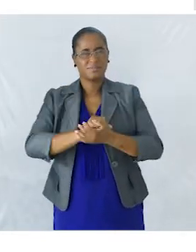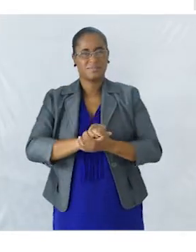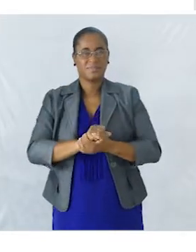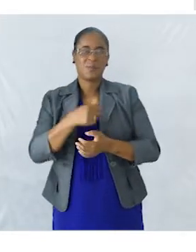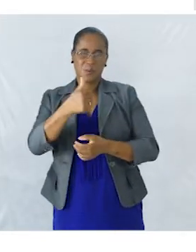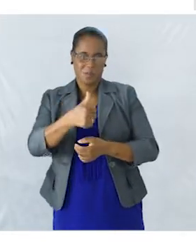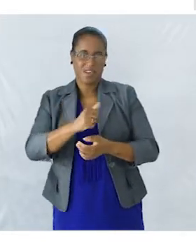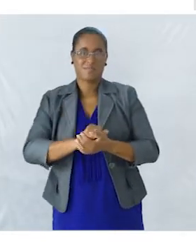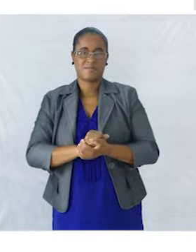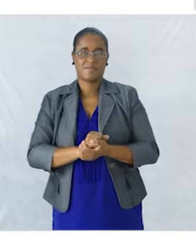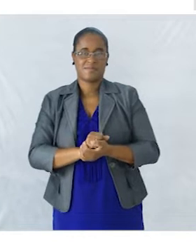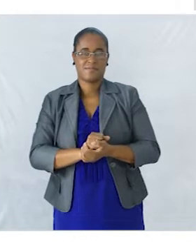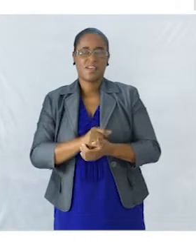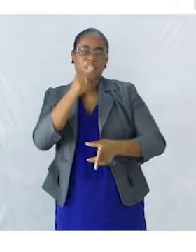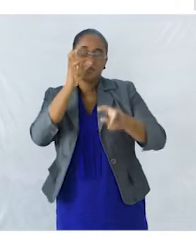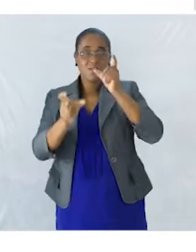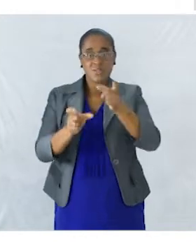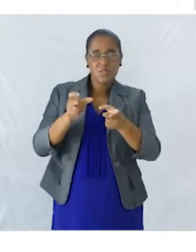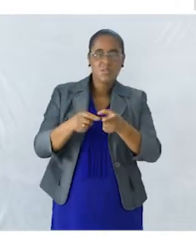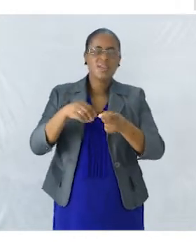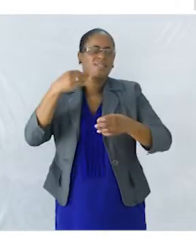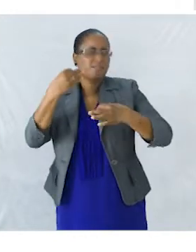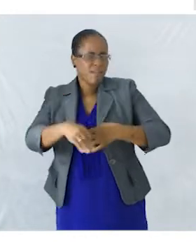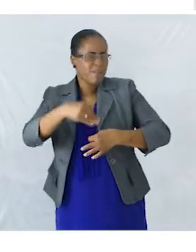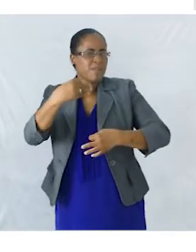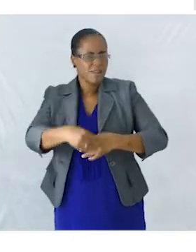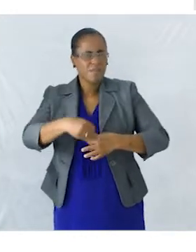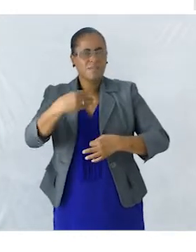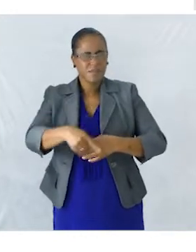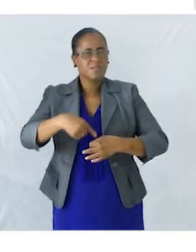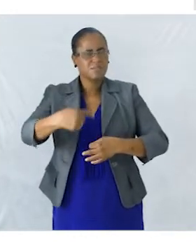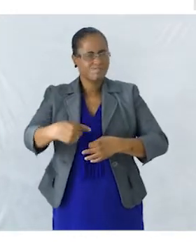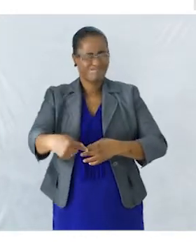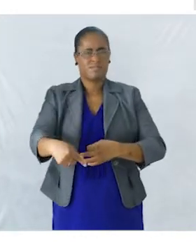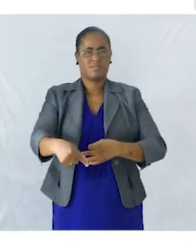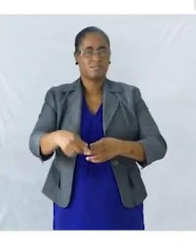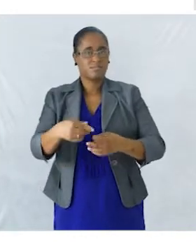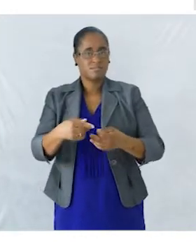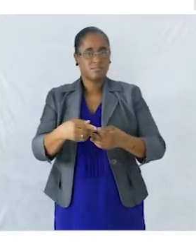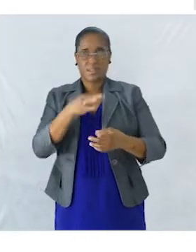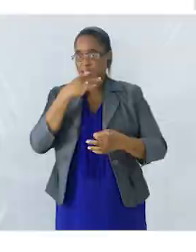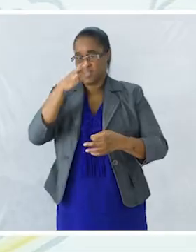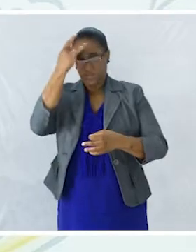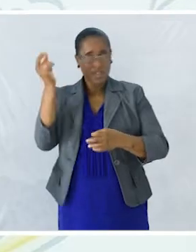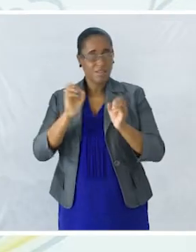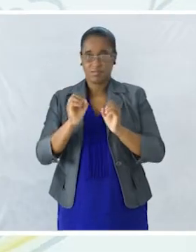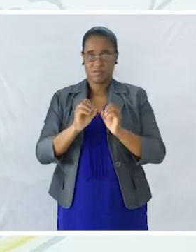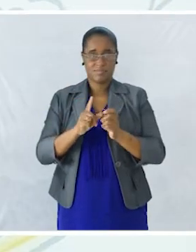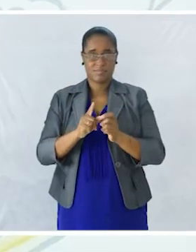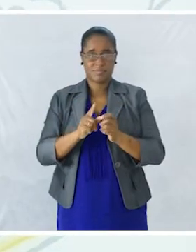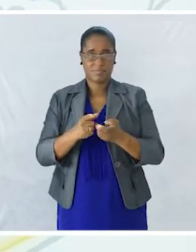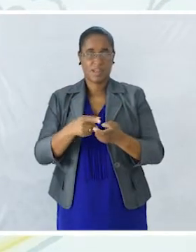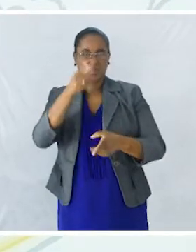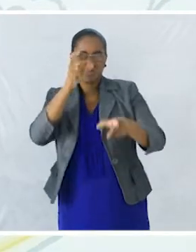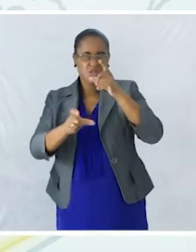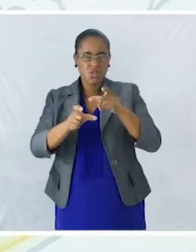Muito bem! As pessoas que são persistentes não desistem com facilidade. São pessoas que mesmo